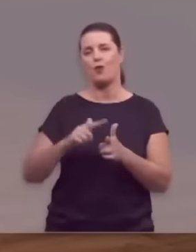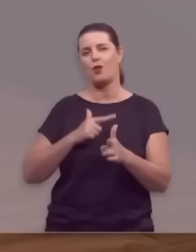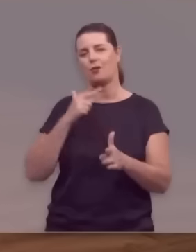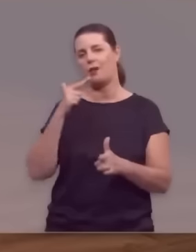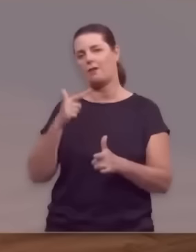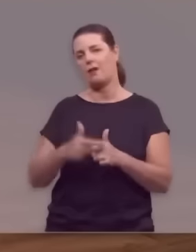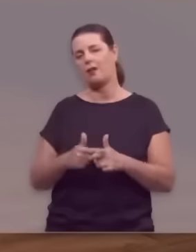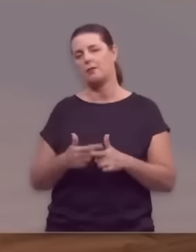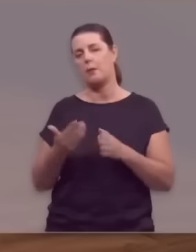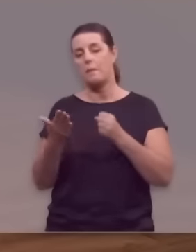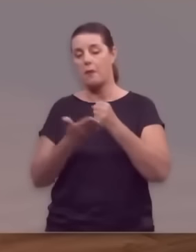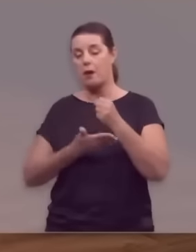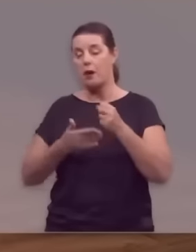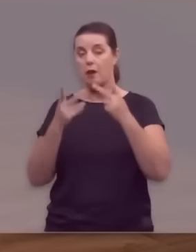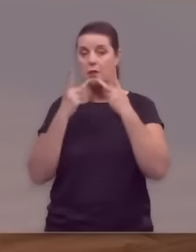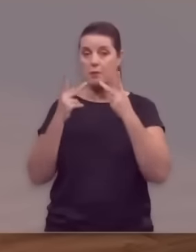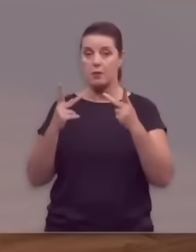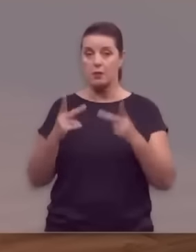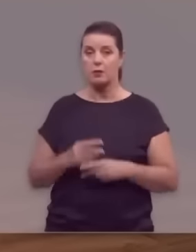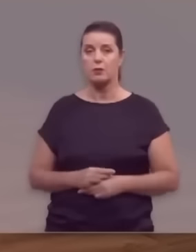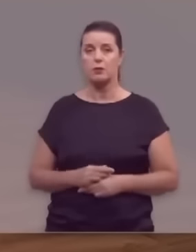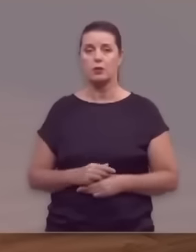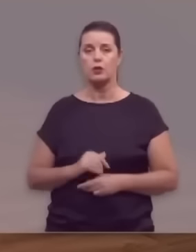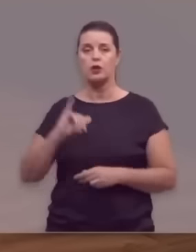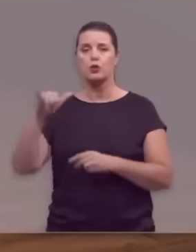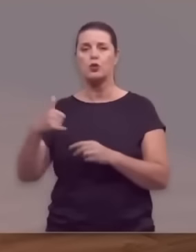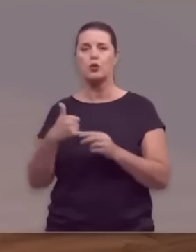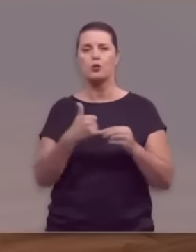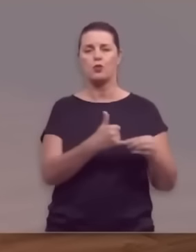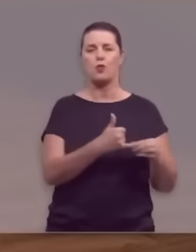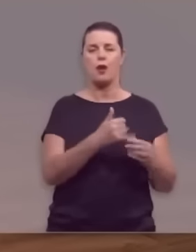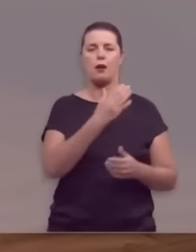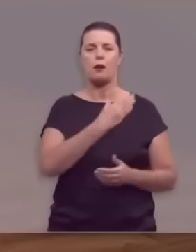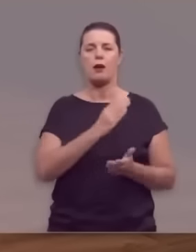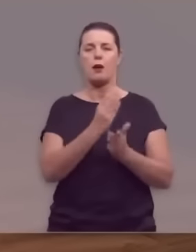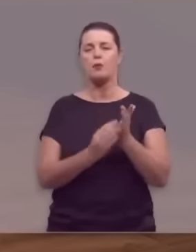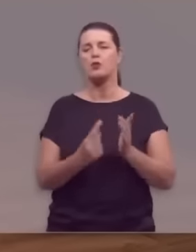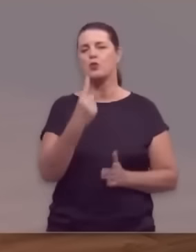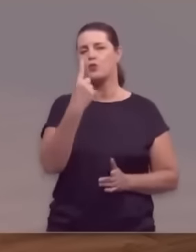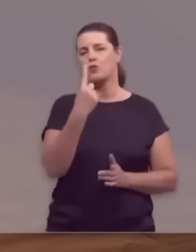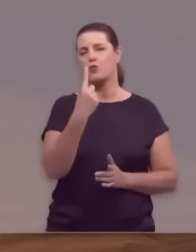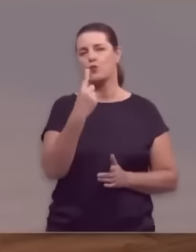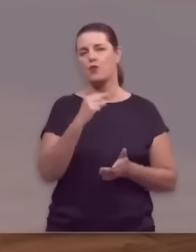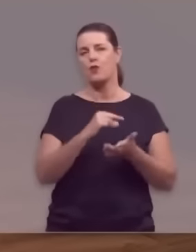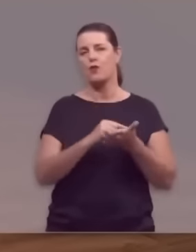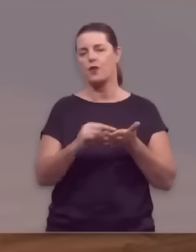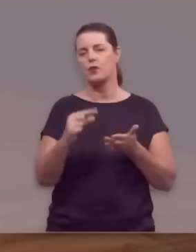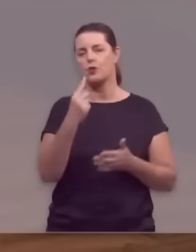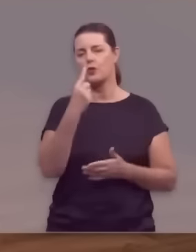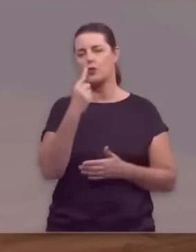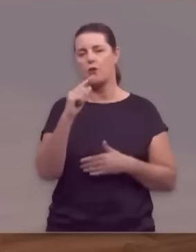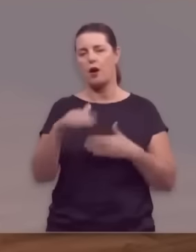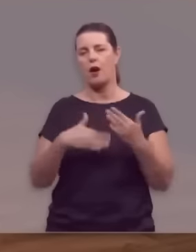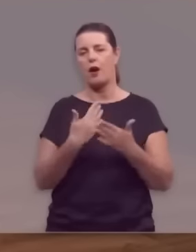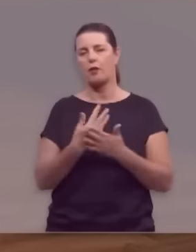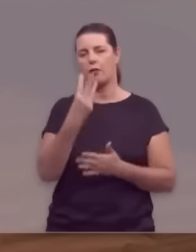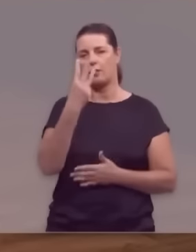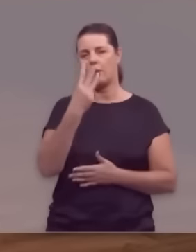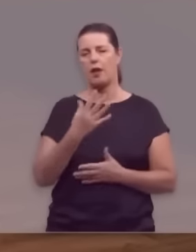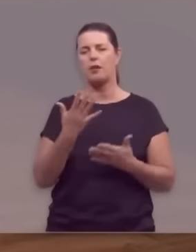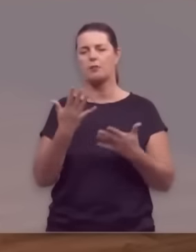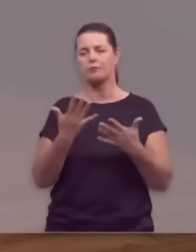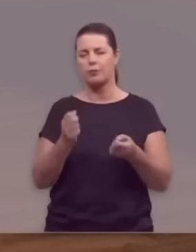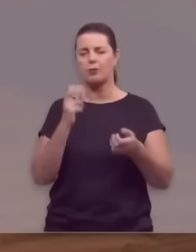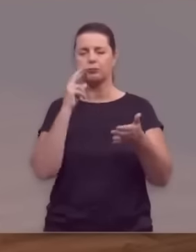E vamos basear esta mensagem em Josué capítulo 1, versos de 1 a 3.